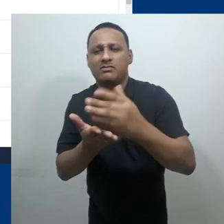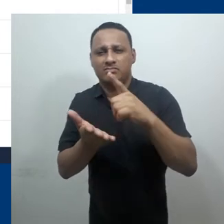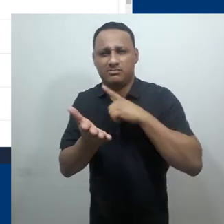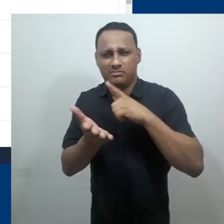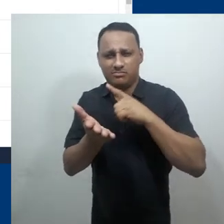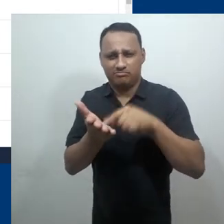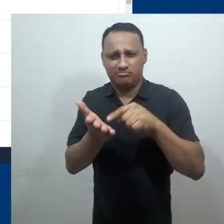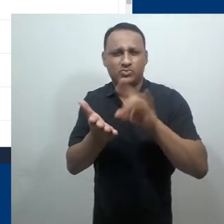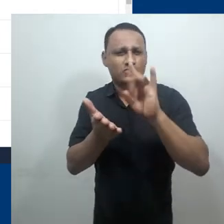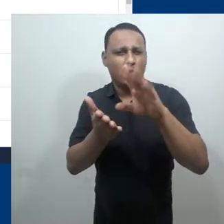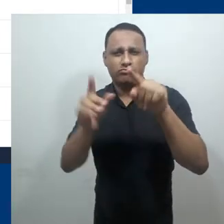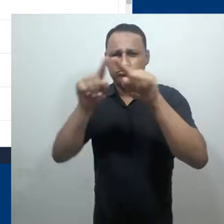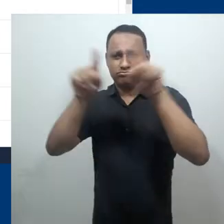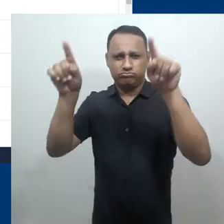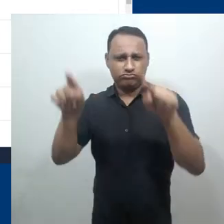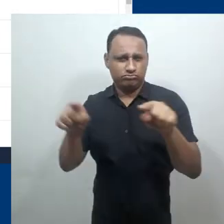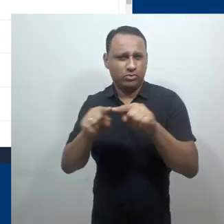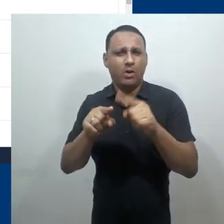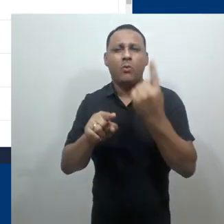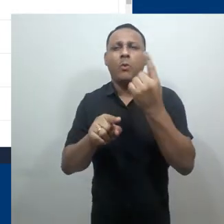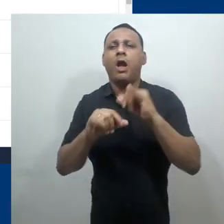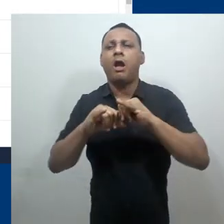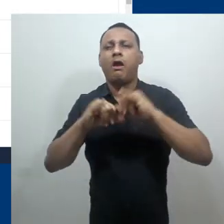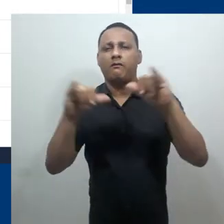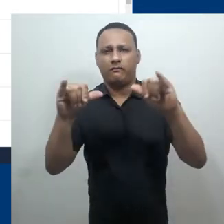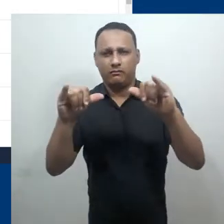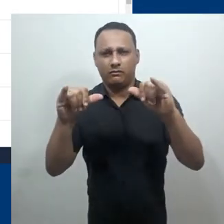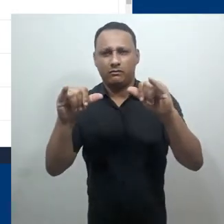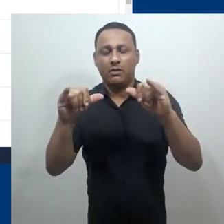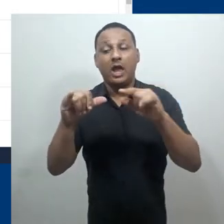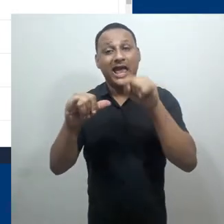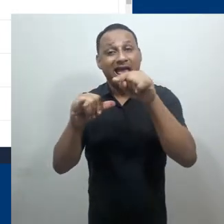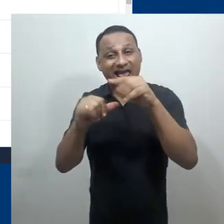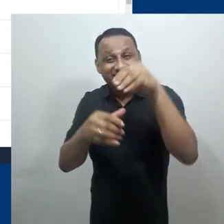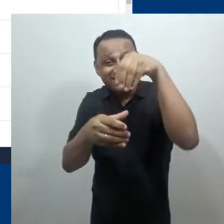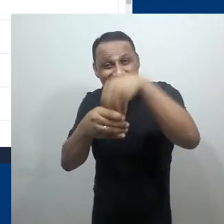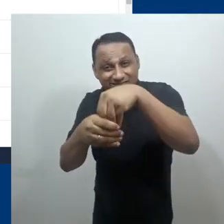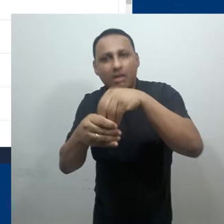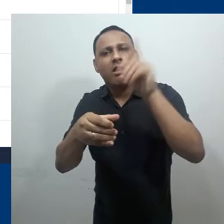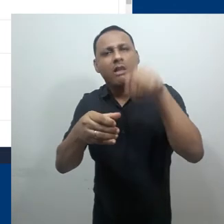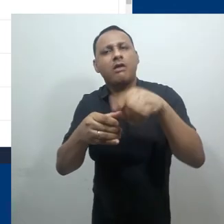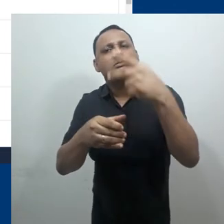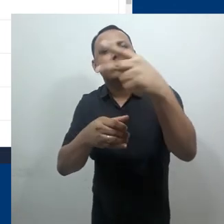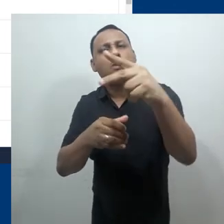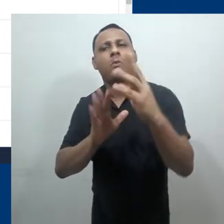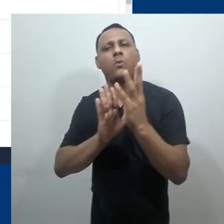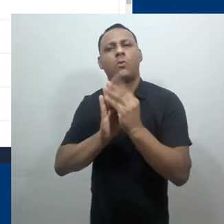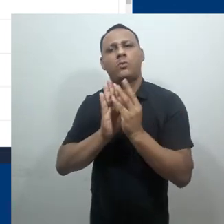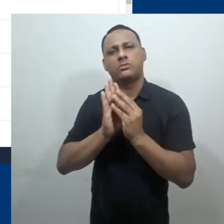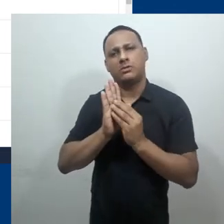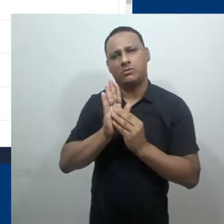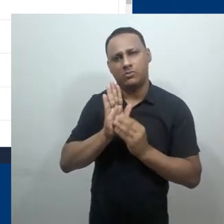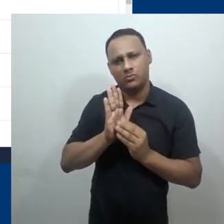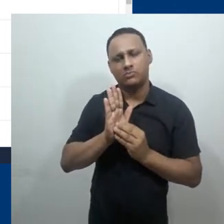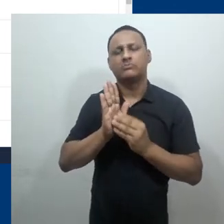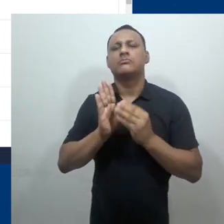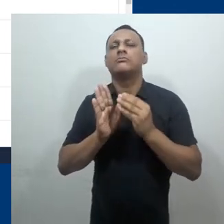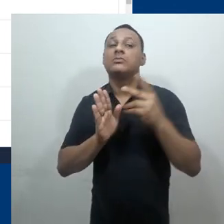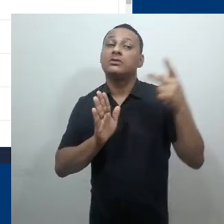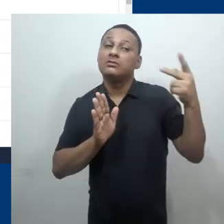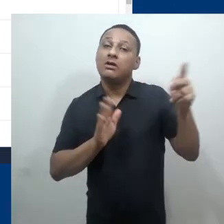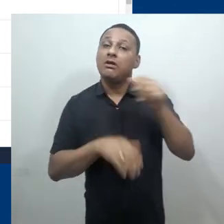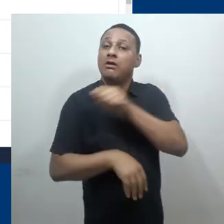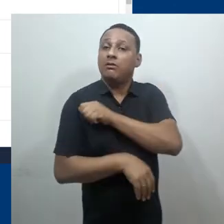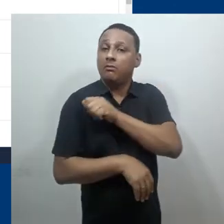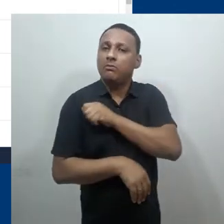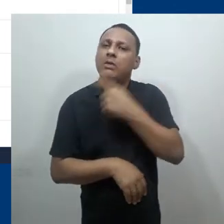que no momento contém apenas um quadro de avisos. Nessa sessão, devem ser inseridos conteúdos que